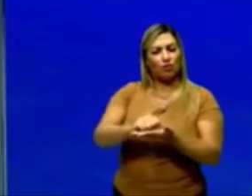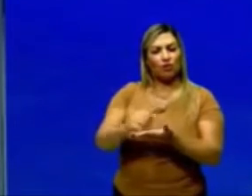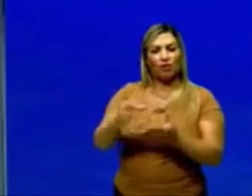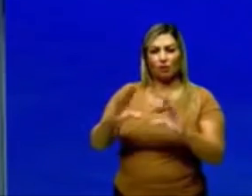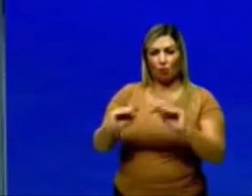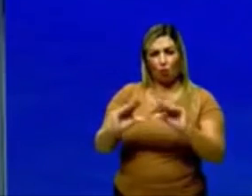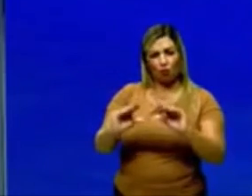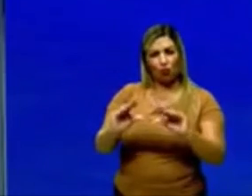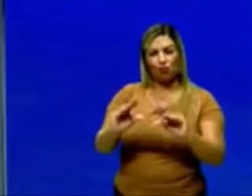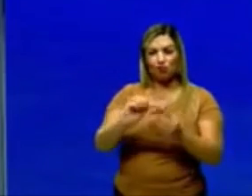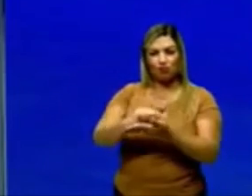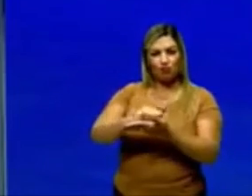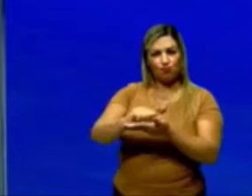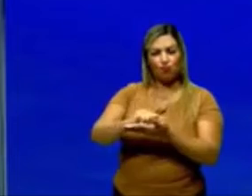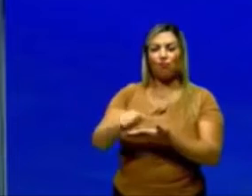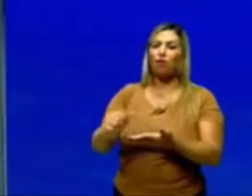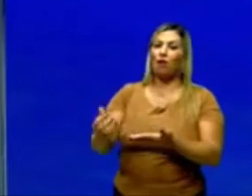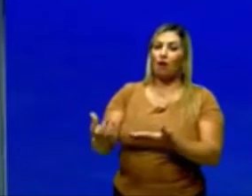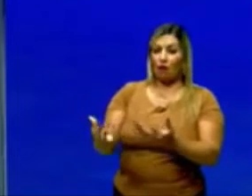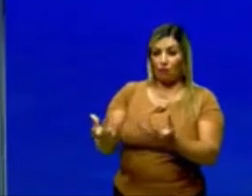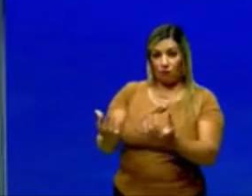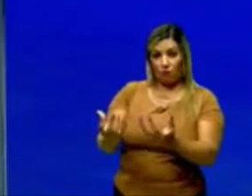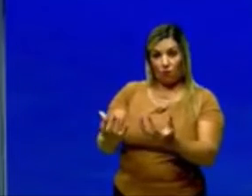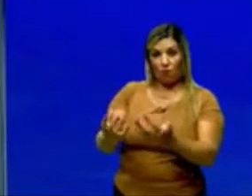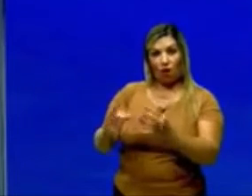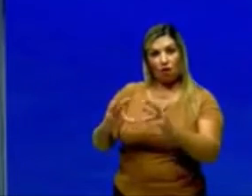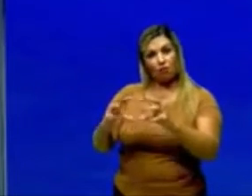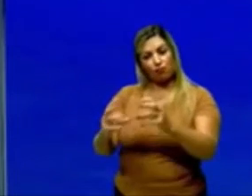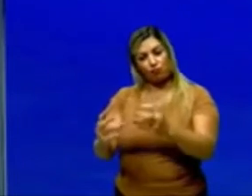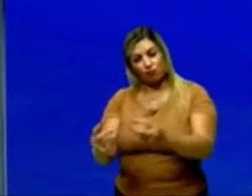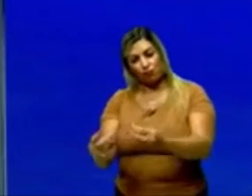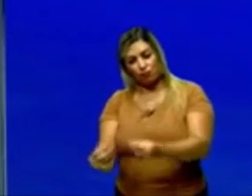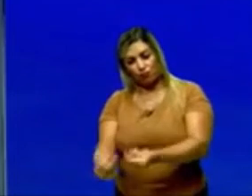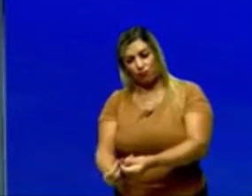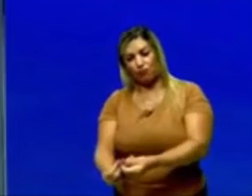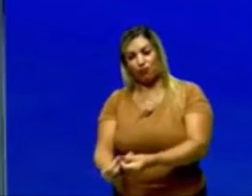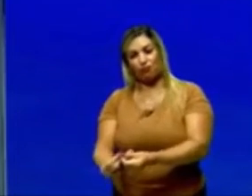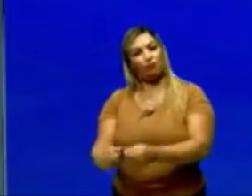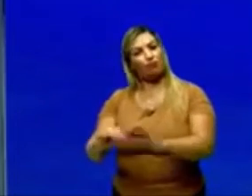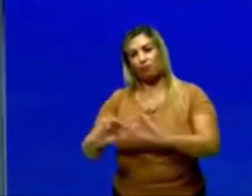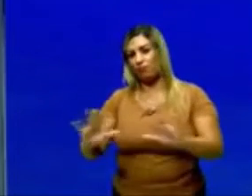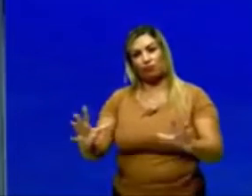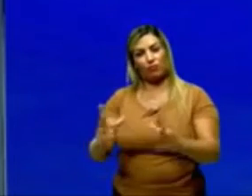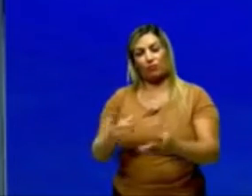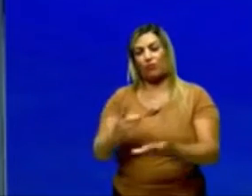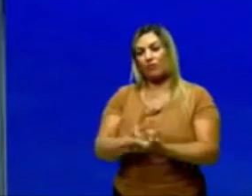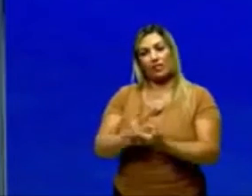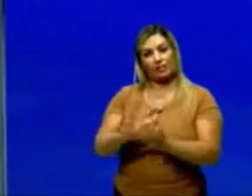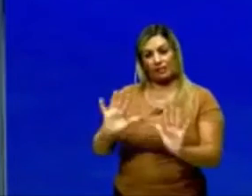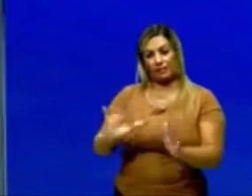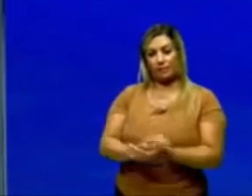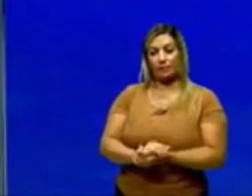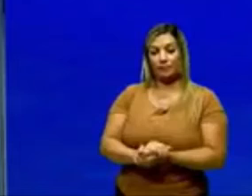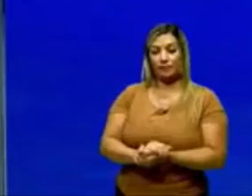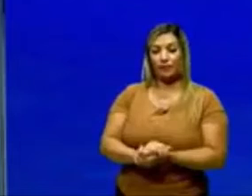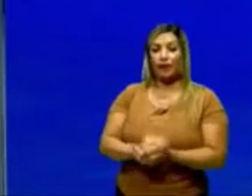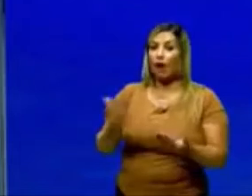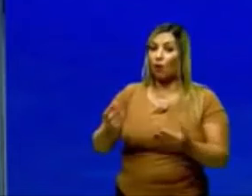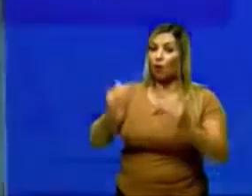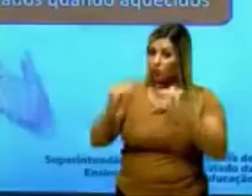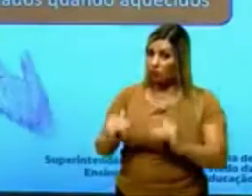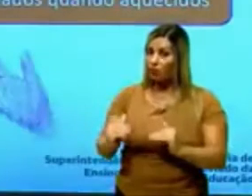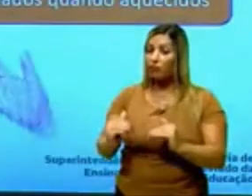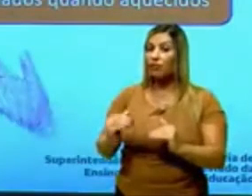ela não vai deformar e voltar ao estado normal, ela se decompõe, então ela é termofixa. E os termoplásticos podem ser